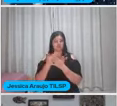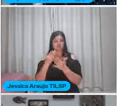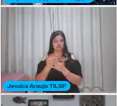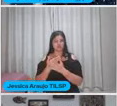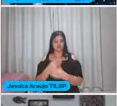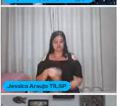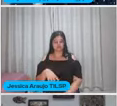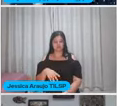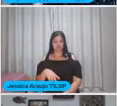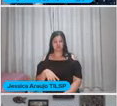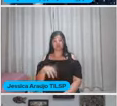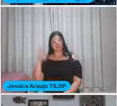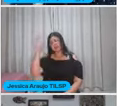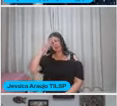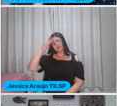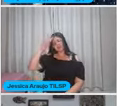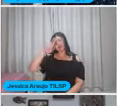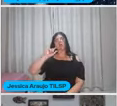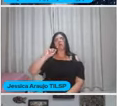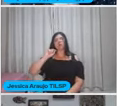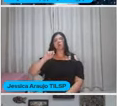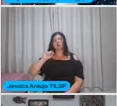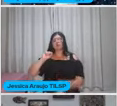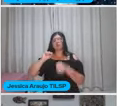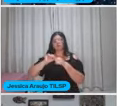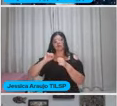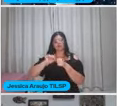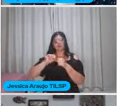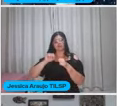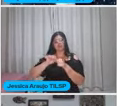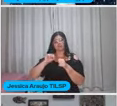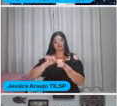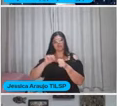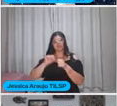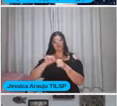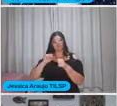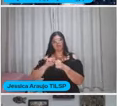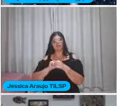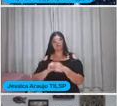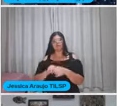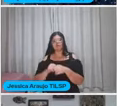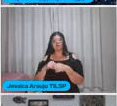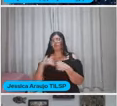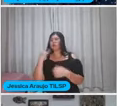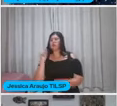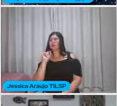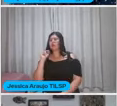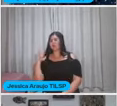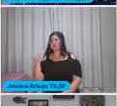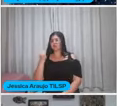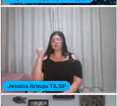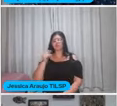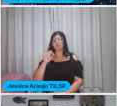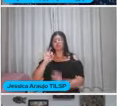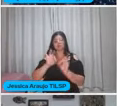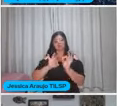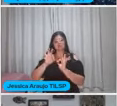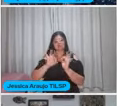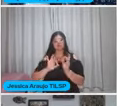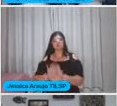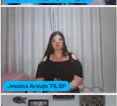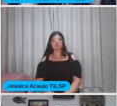relembrar com elas O que foi feito, né, Pathy? O nós fizemos hoje, né? O que é importante É ter essa sistematização